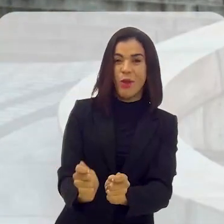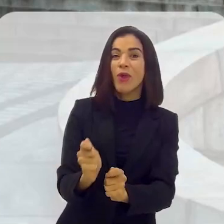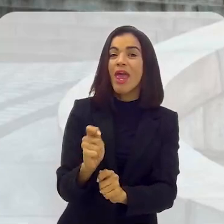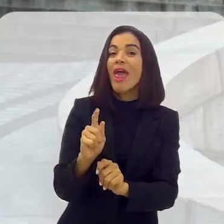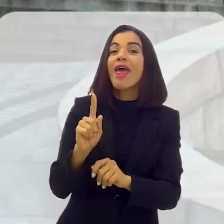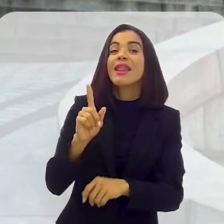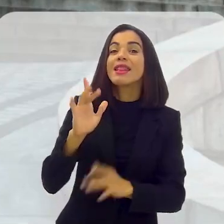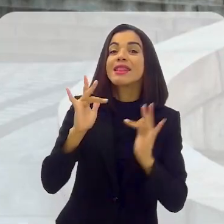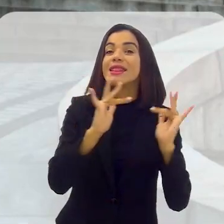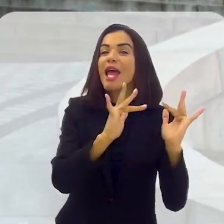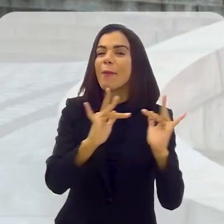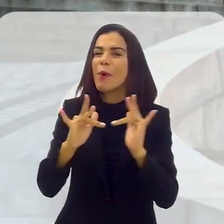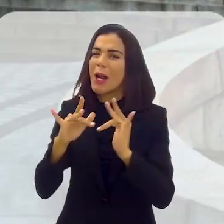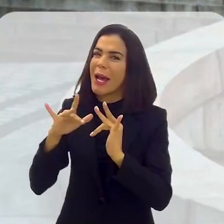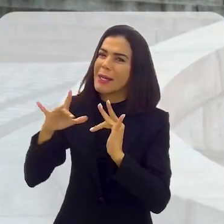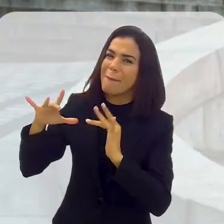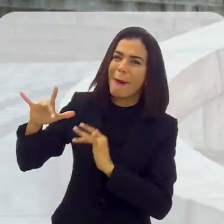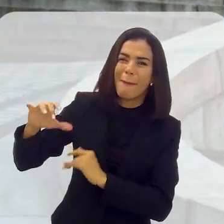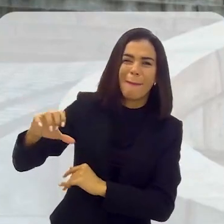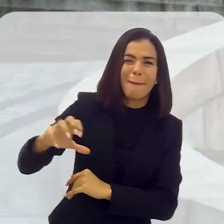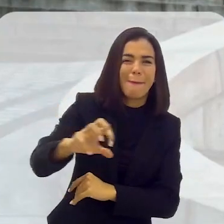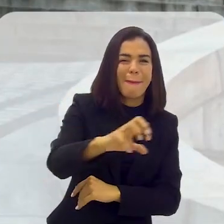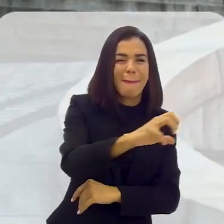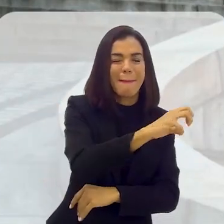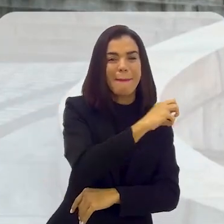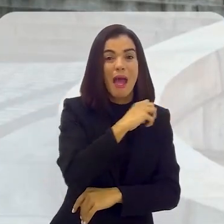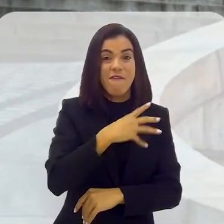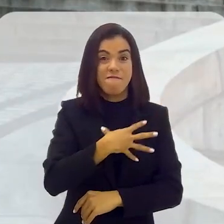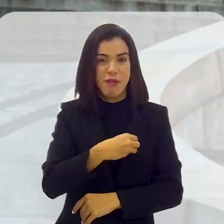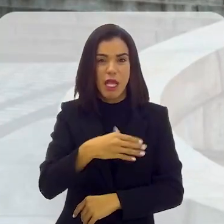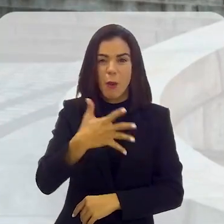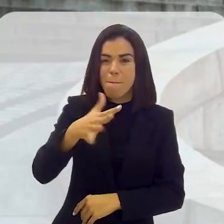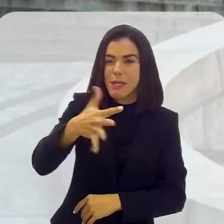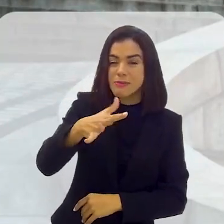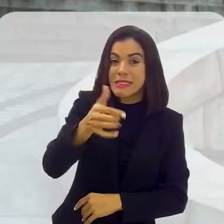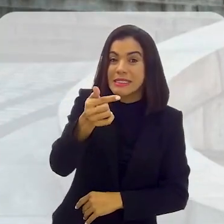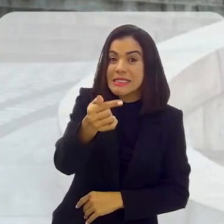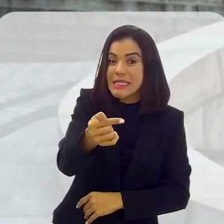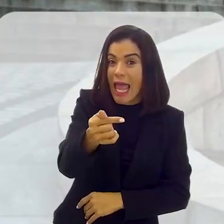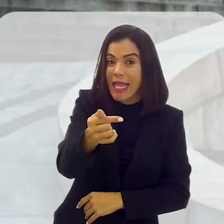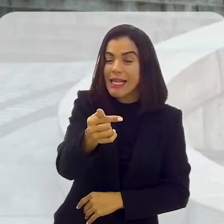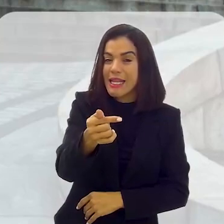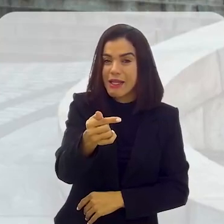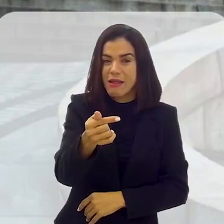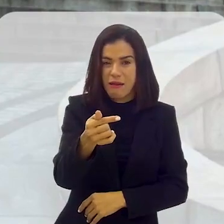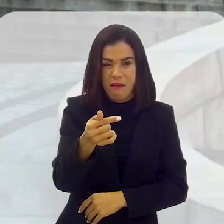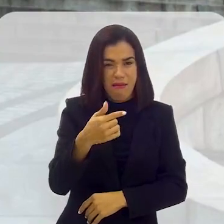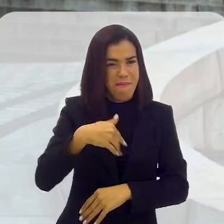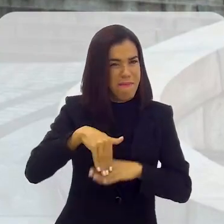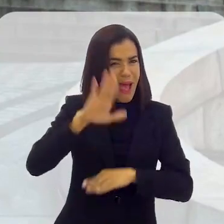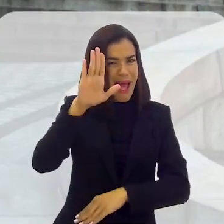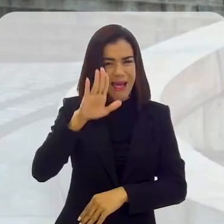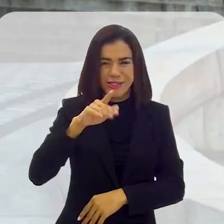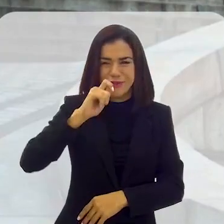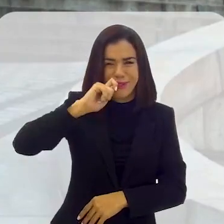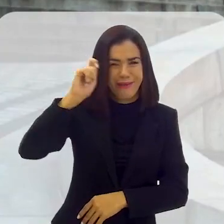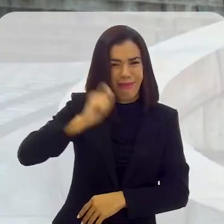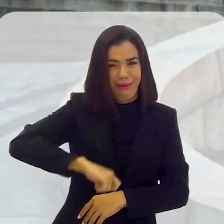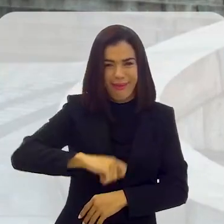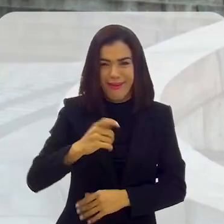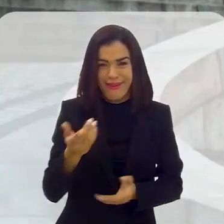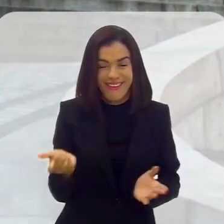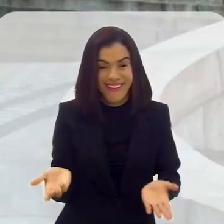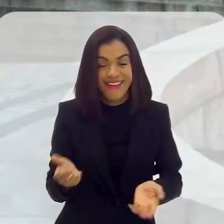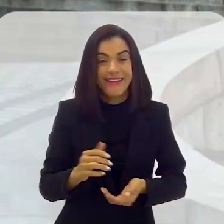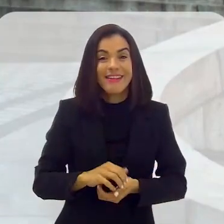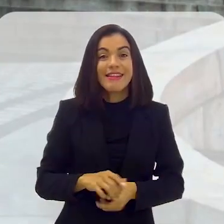as namoradas que ele teve, que foram muitas. Os filhos, pelo menos sete conhecidos, ele tirava muito mais